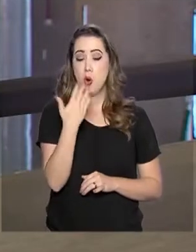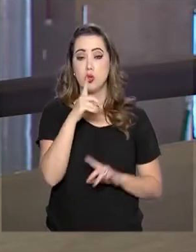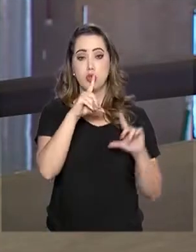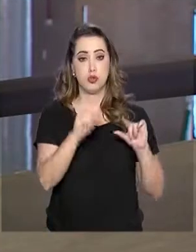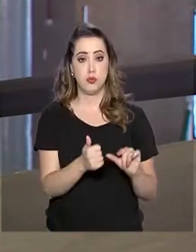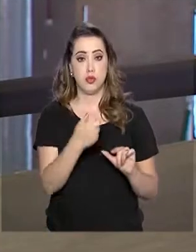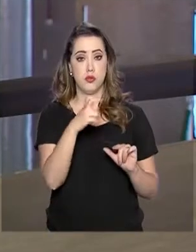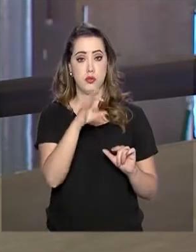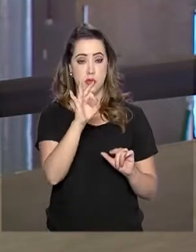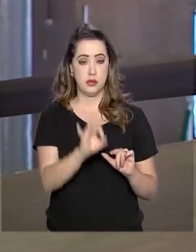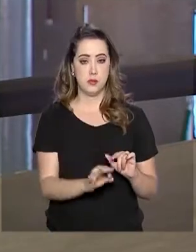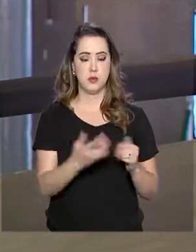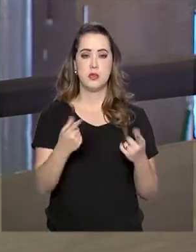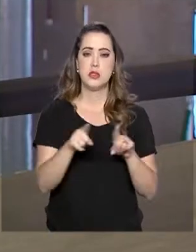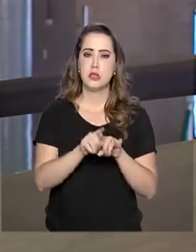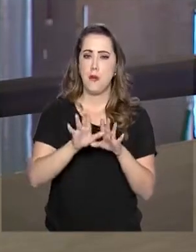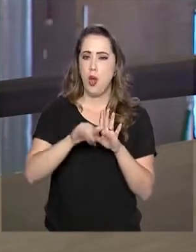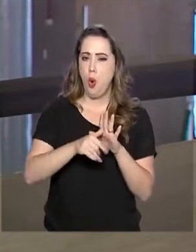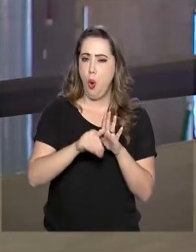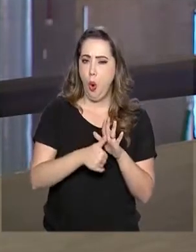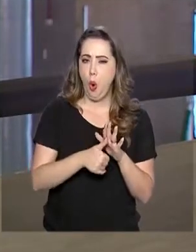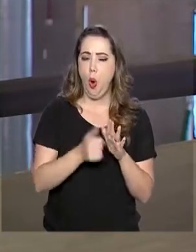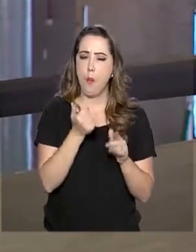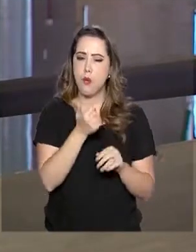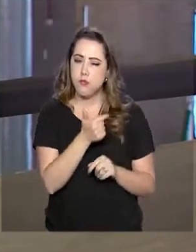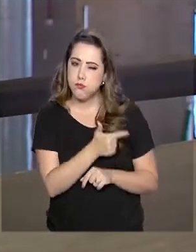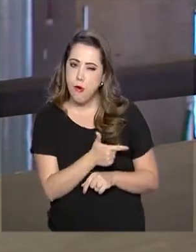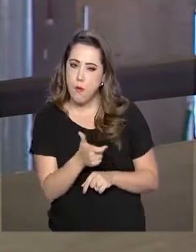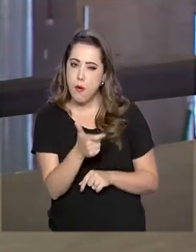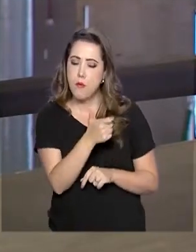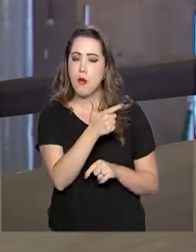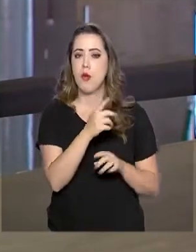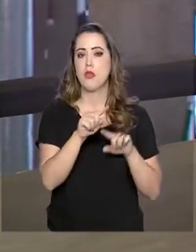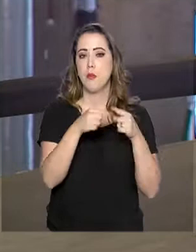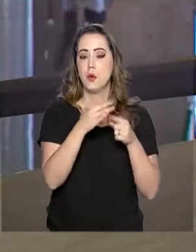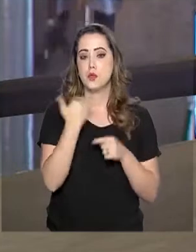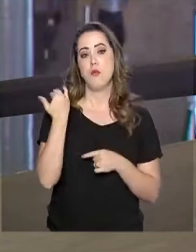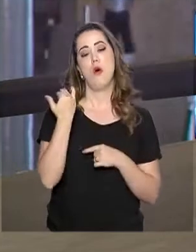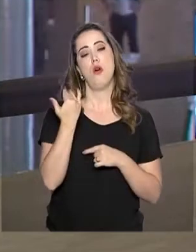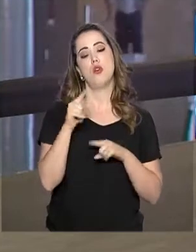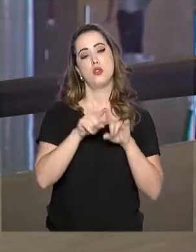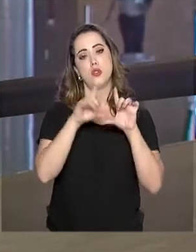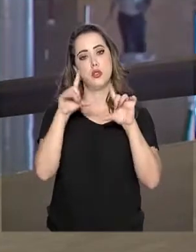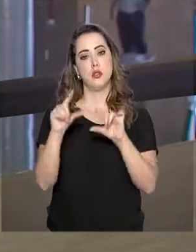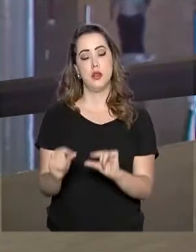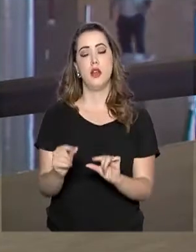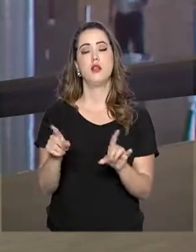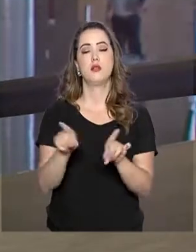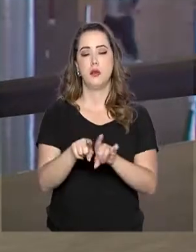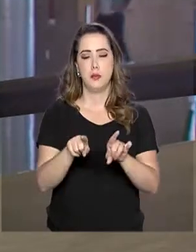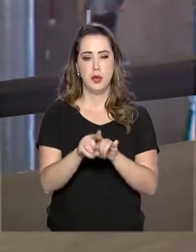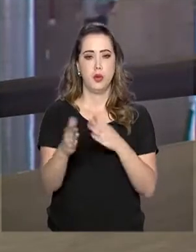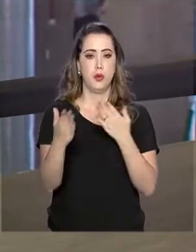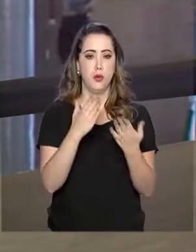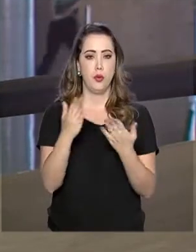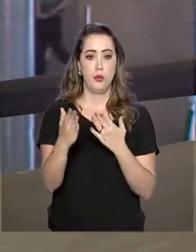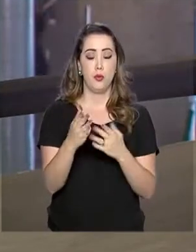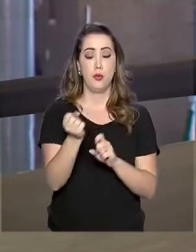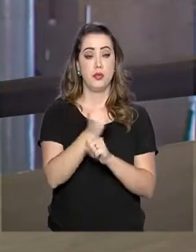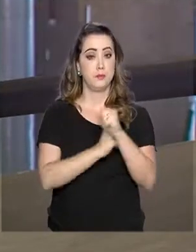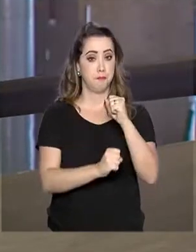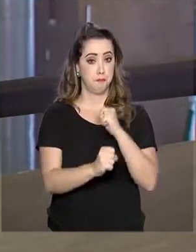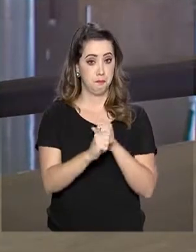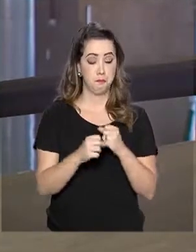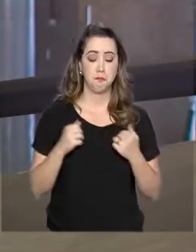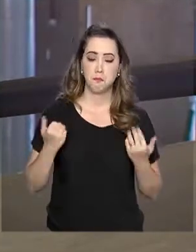% e os crimes de latrocínio caíram 19% em comparação com o primeiro bimestre de 2018.